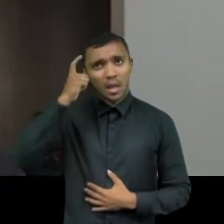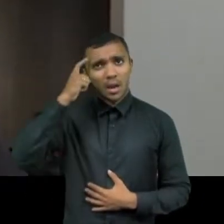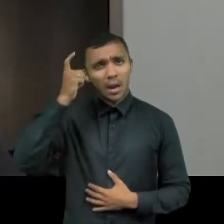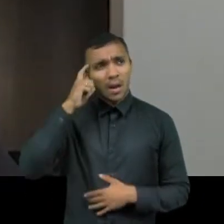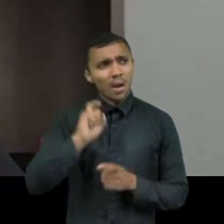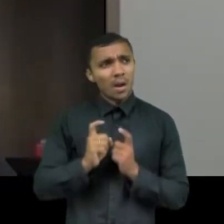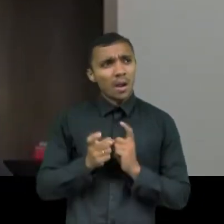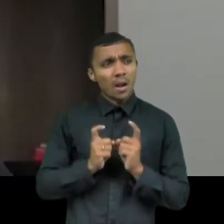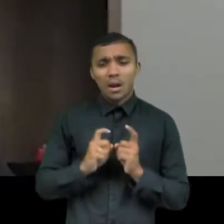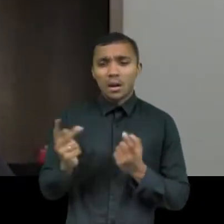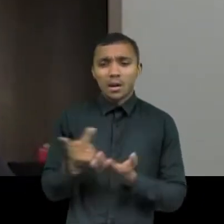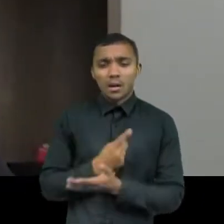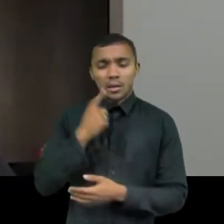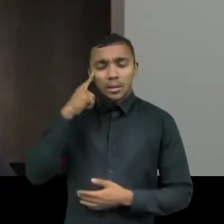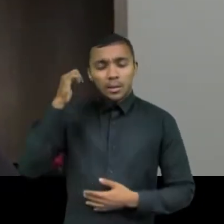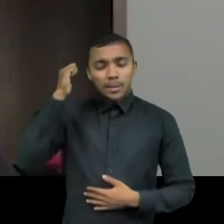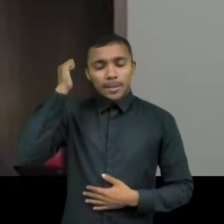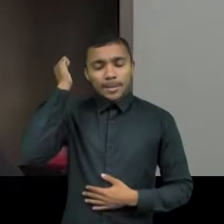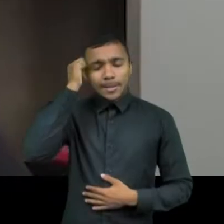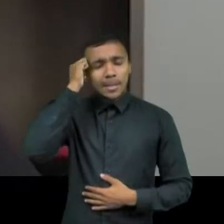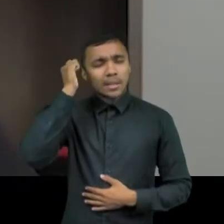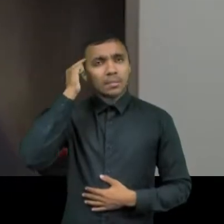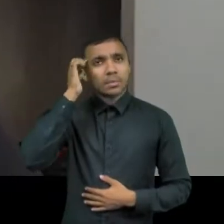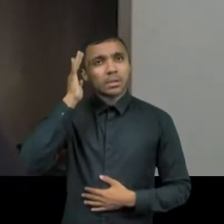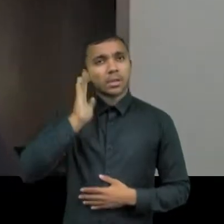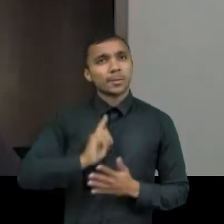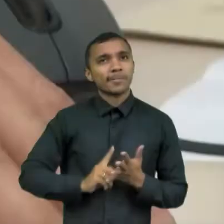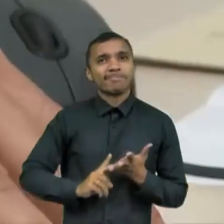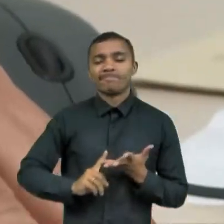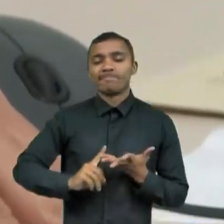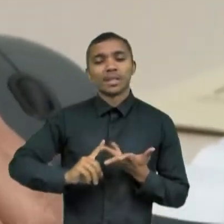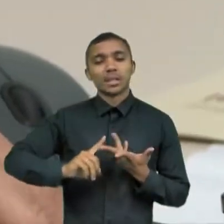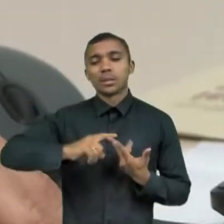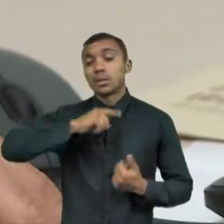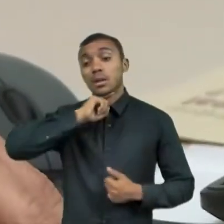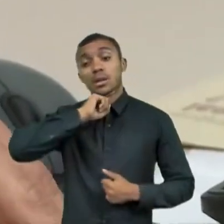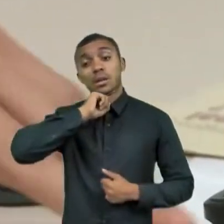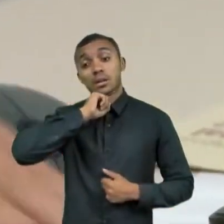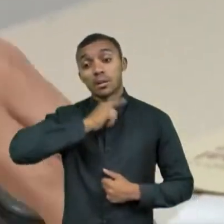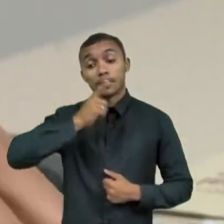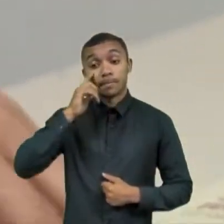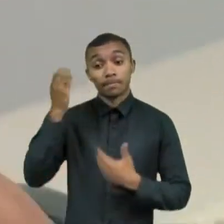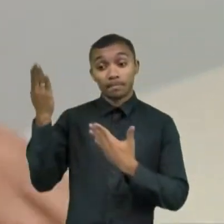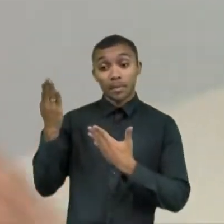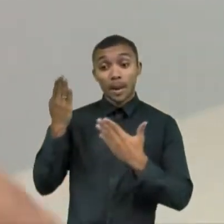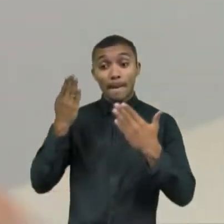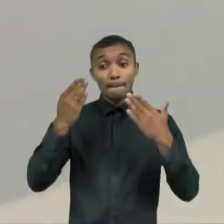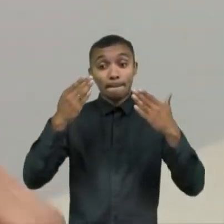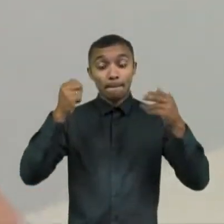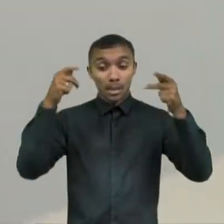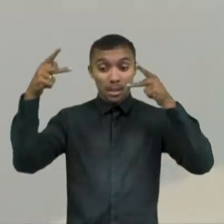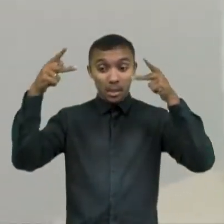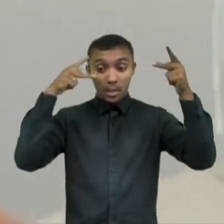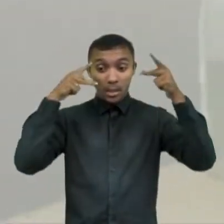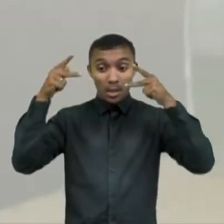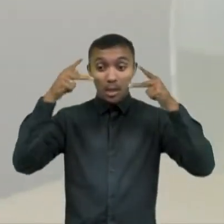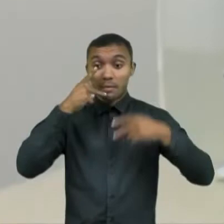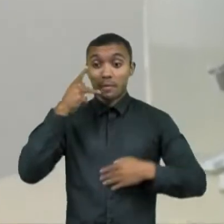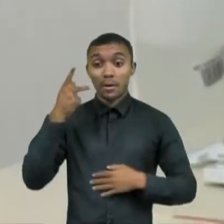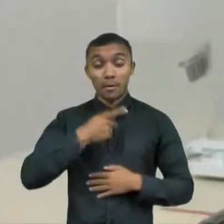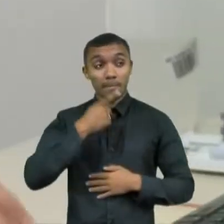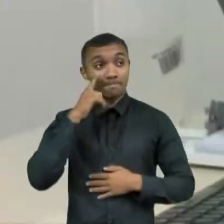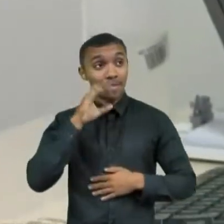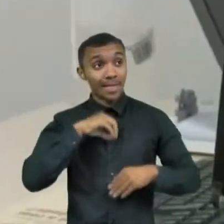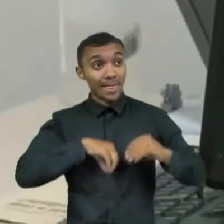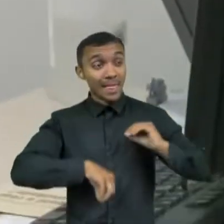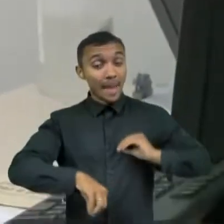frustrações e pensamentos de incapacidade. Esta psiquiatra destaca que, em alguns casos, a depressão pode vir